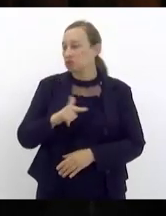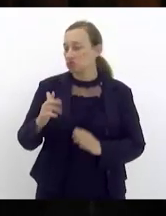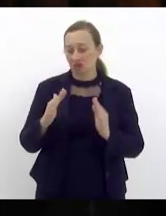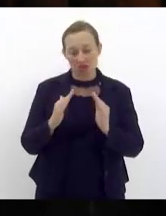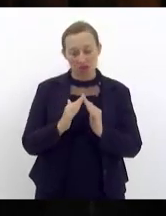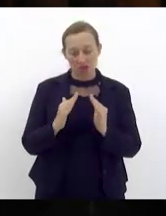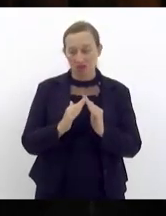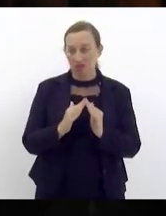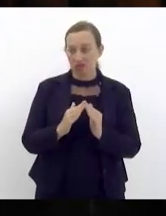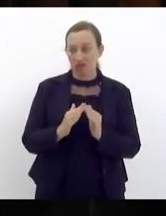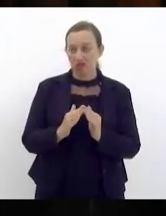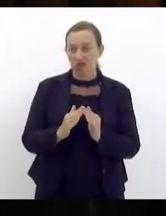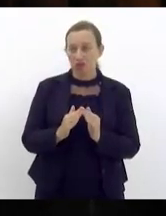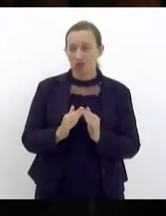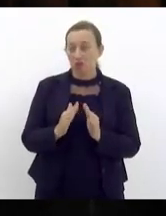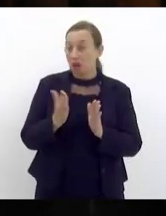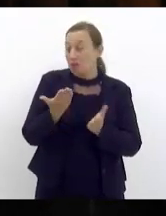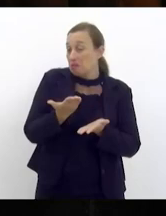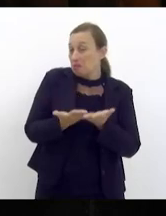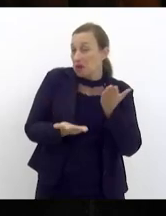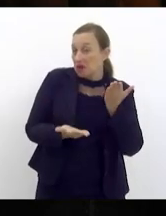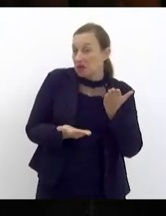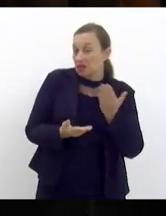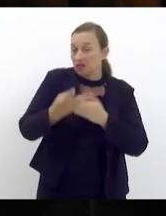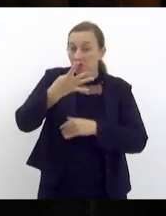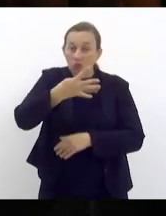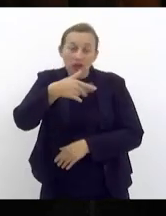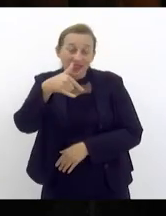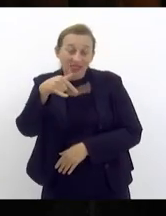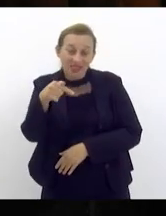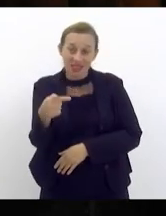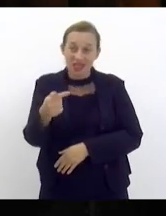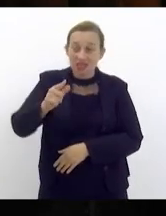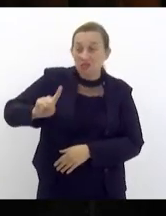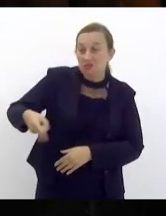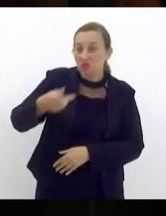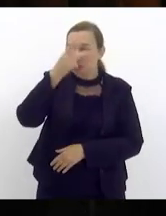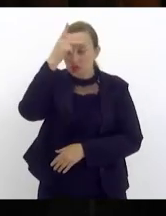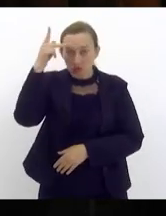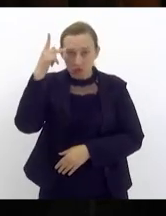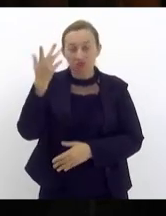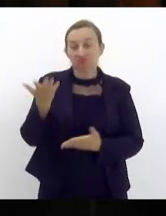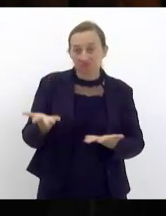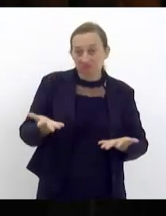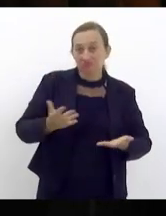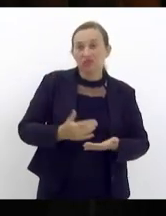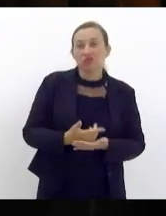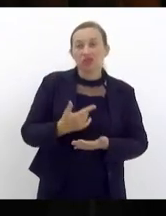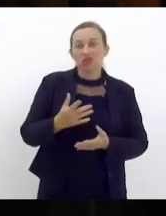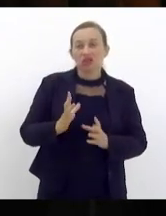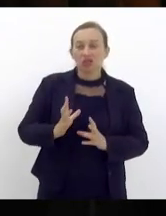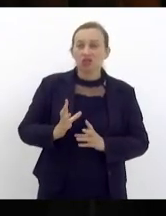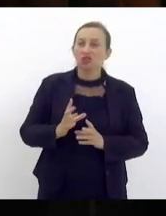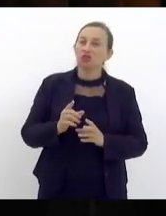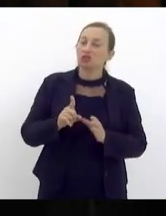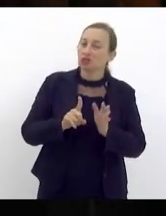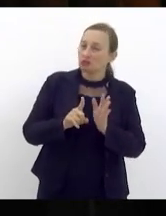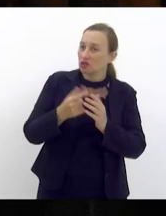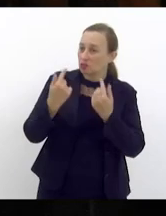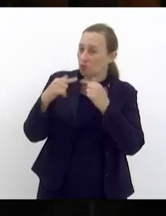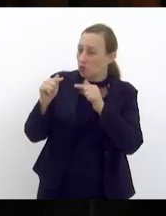um déficit habitacional de 47 mil pessoas a gente fez um questionamento